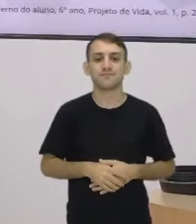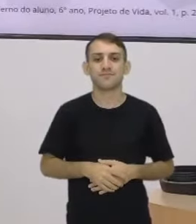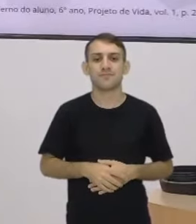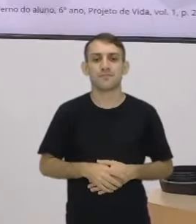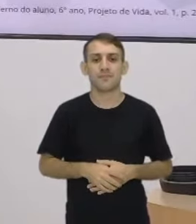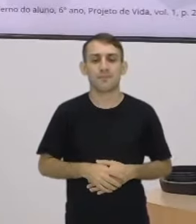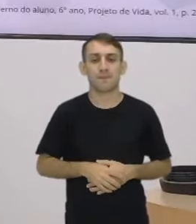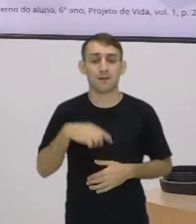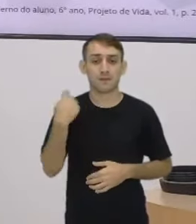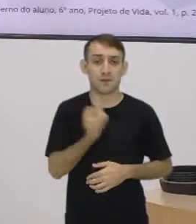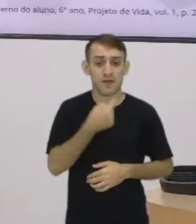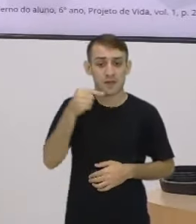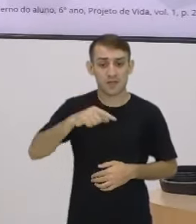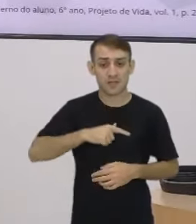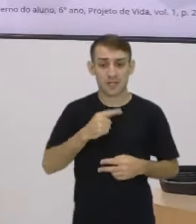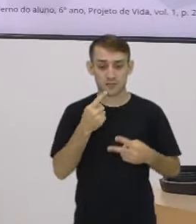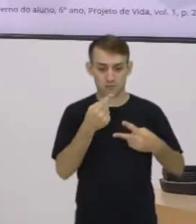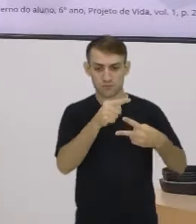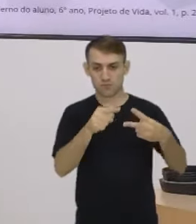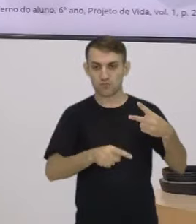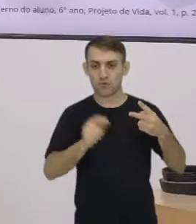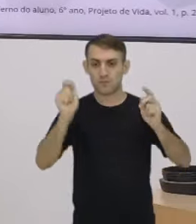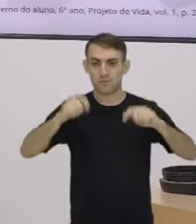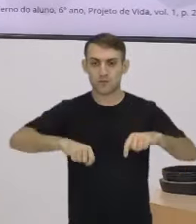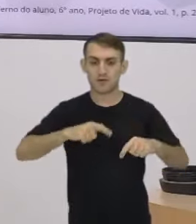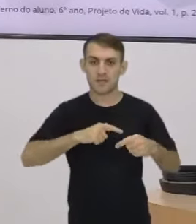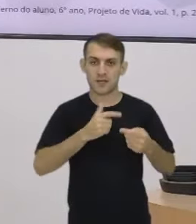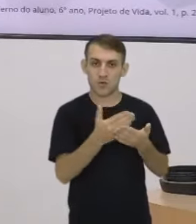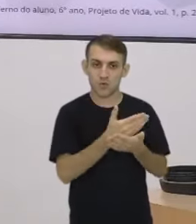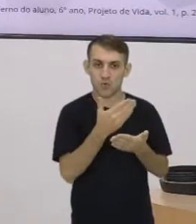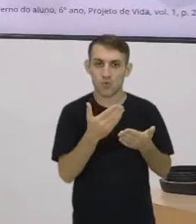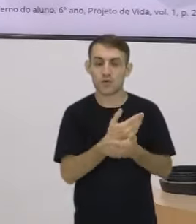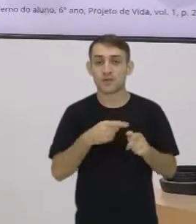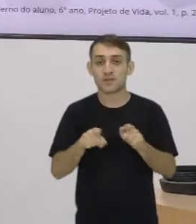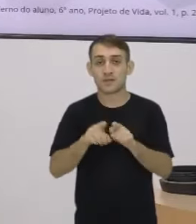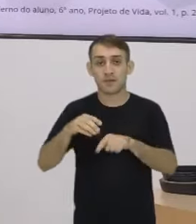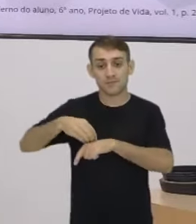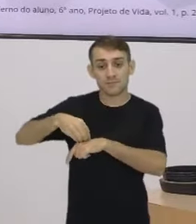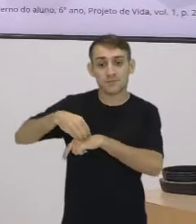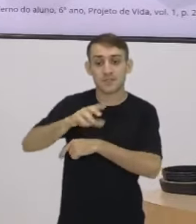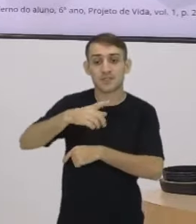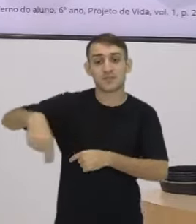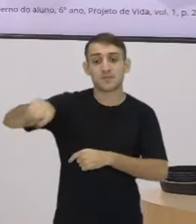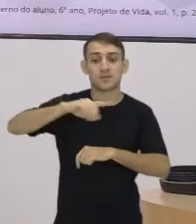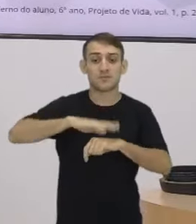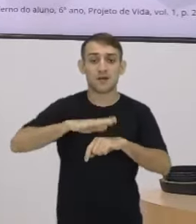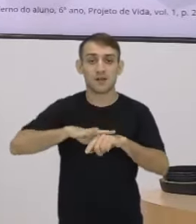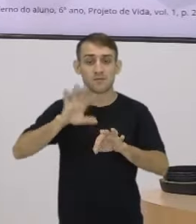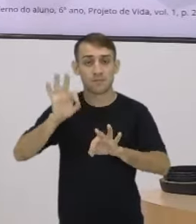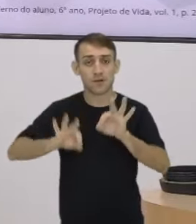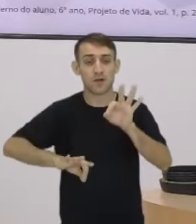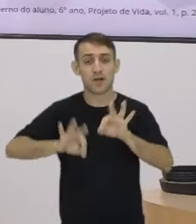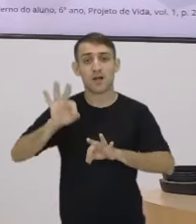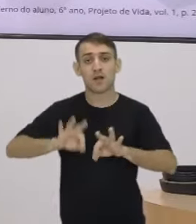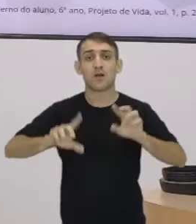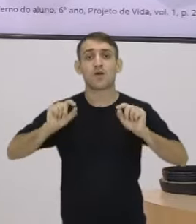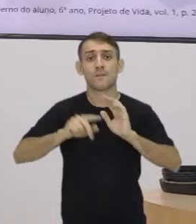como a gente trouxe aí duas possibilidades, né? A gente trouxe o livro, também demos a dica de vocês fazerem construção do seu